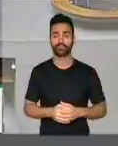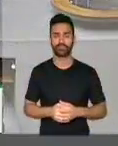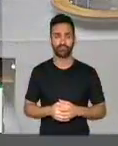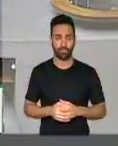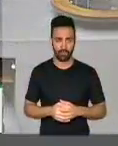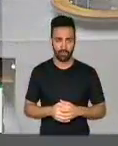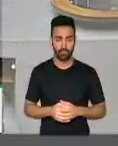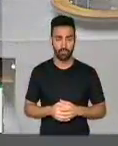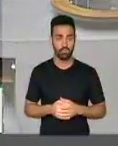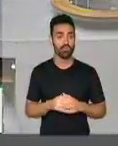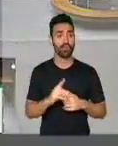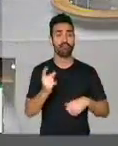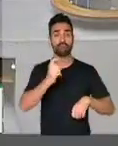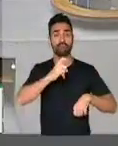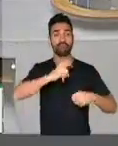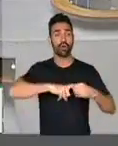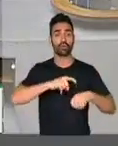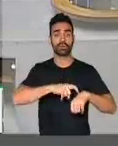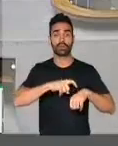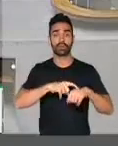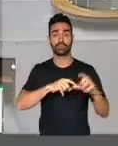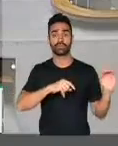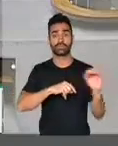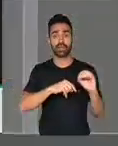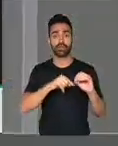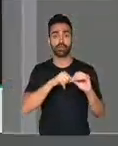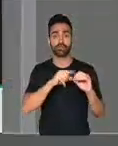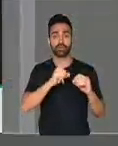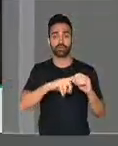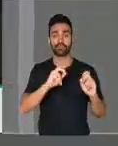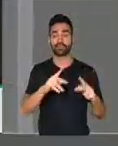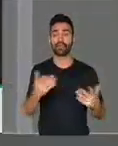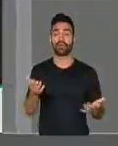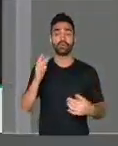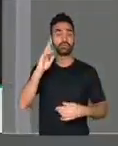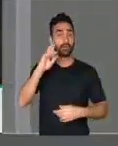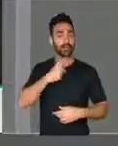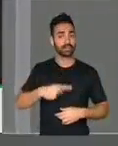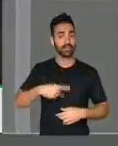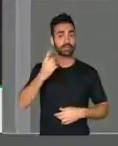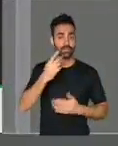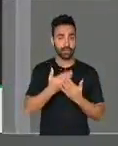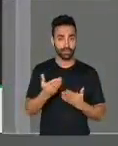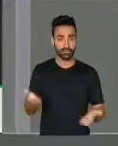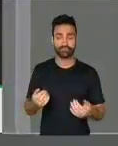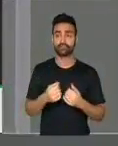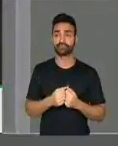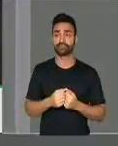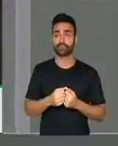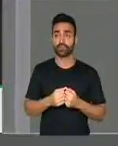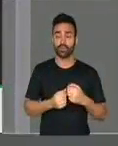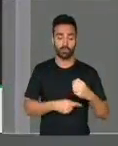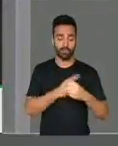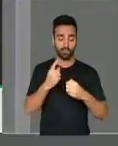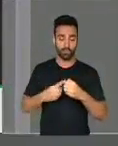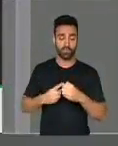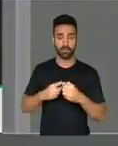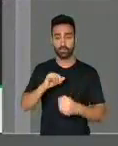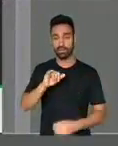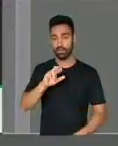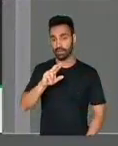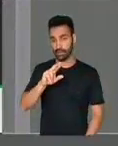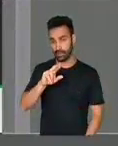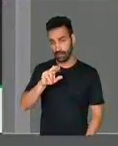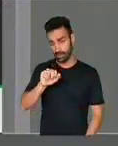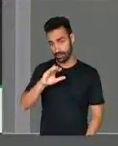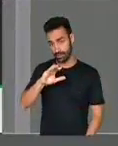Volta o tempo do Daniel, por favor, volta o tempo. Senhor presidente, senhoras deputadas, senhores deputados, o município de Irecê,